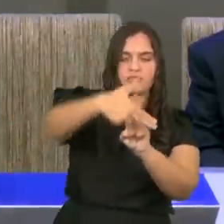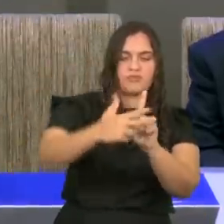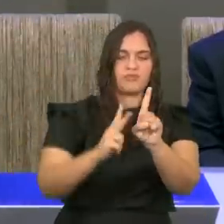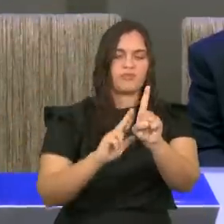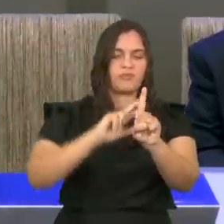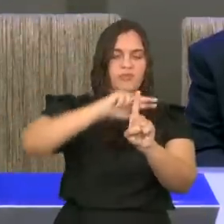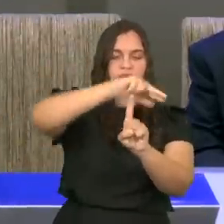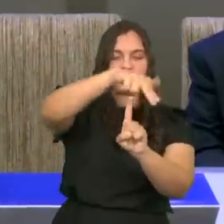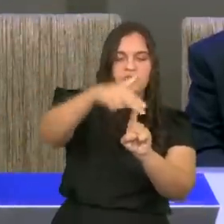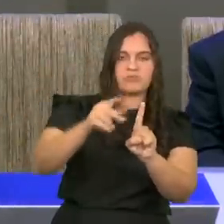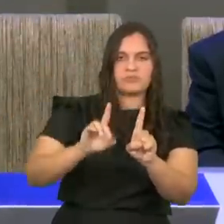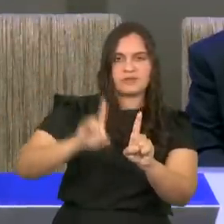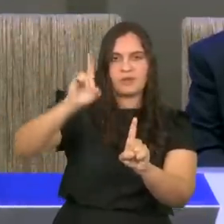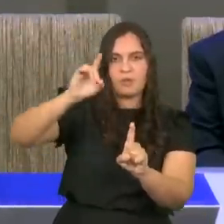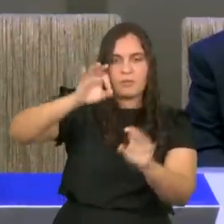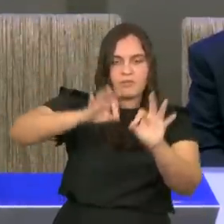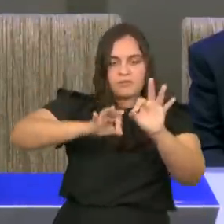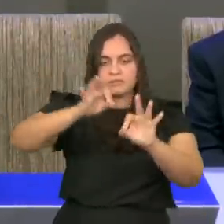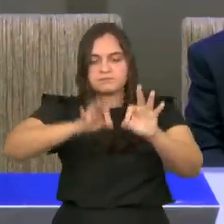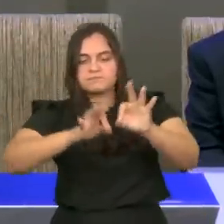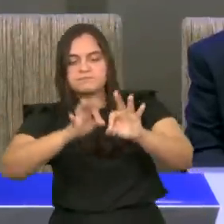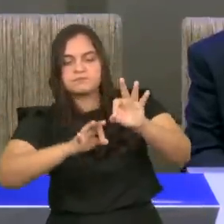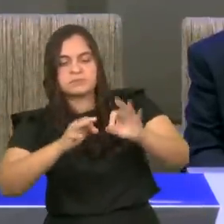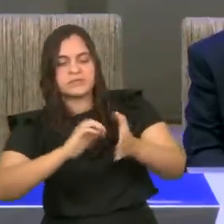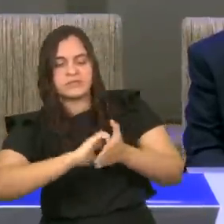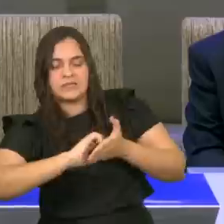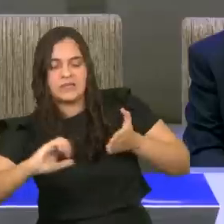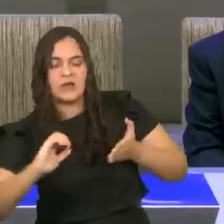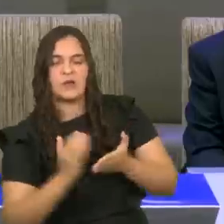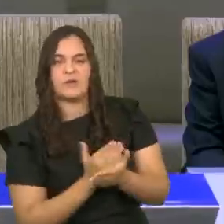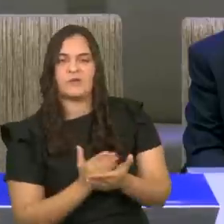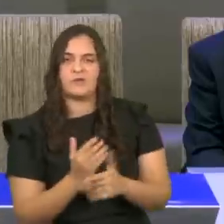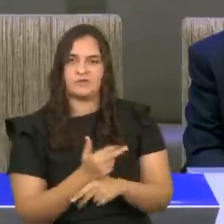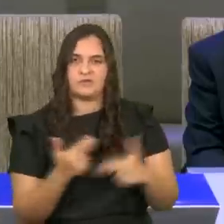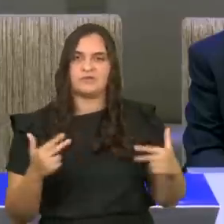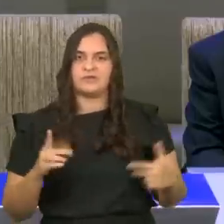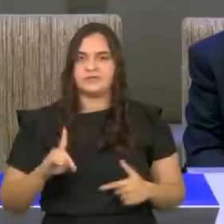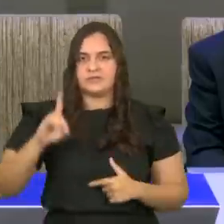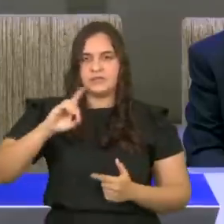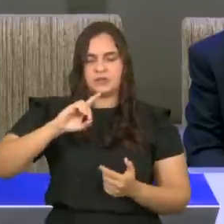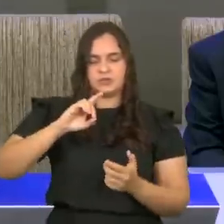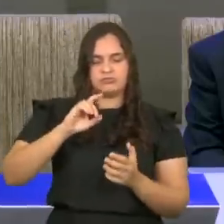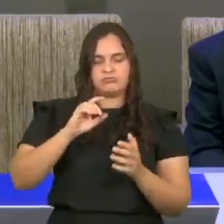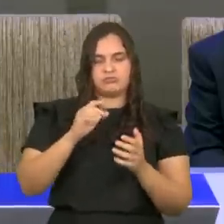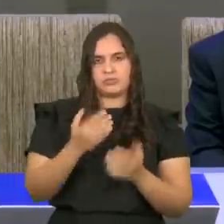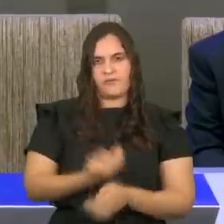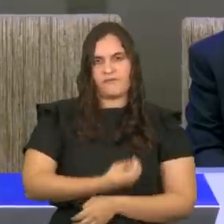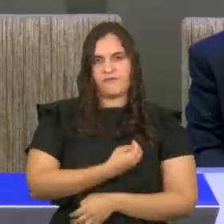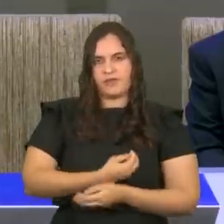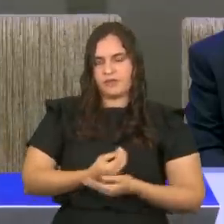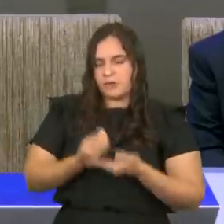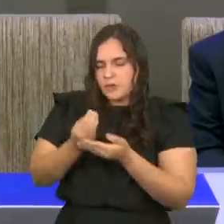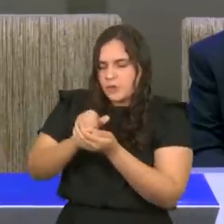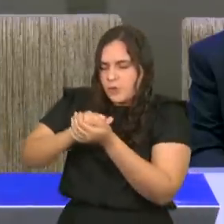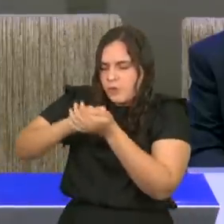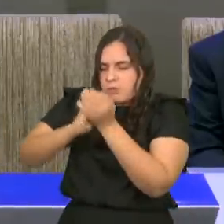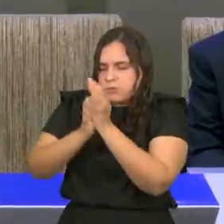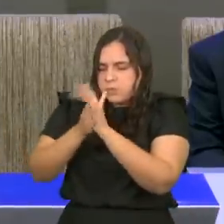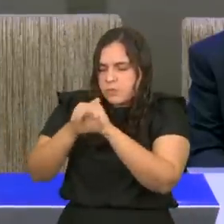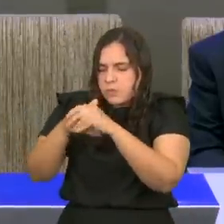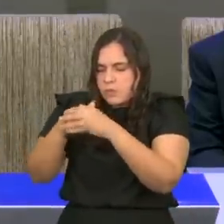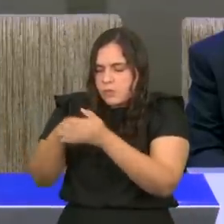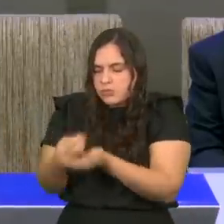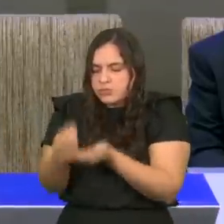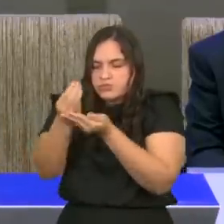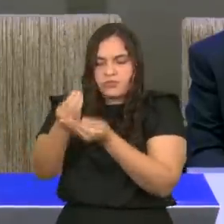Aleluia. Deus, é quem, nos, pouda. Deus, é quem, nos, molda. Aleluia. Um evangelho, sem